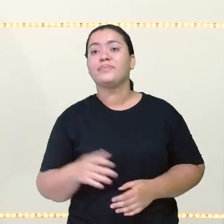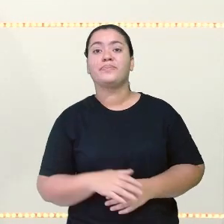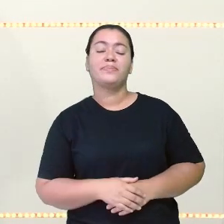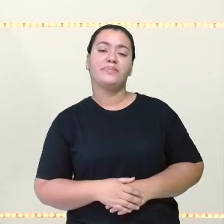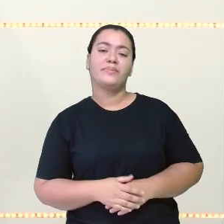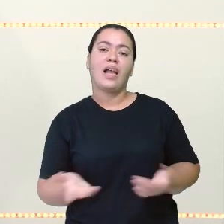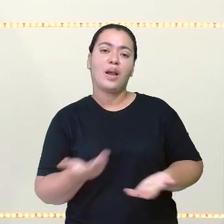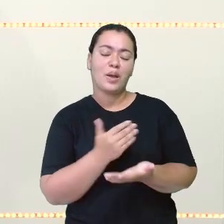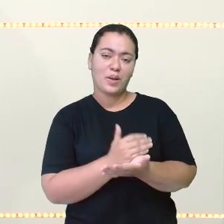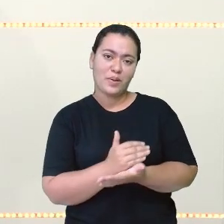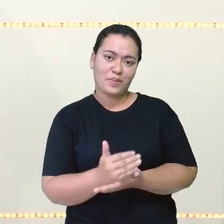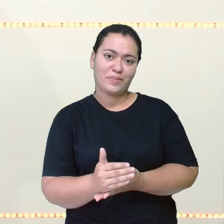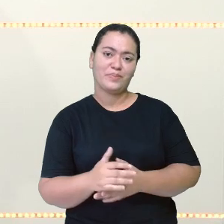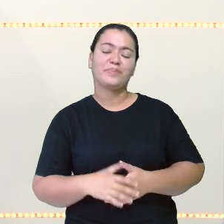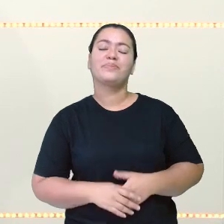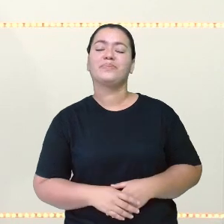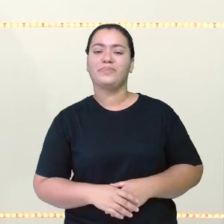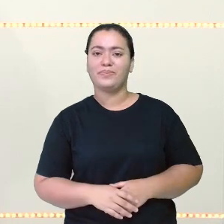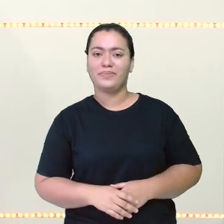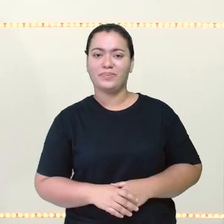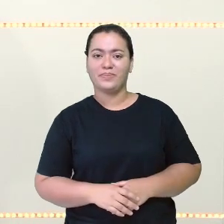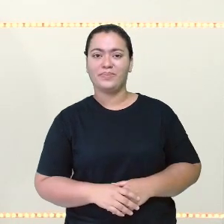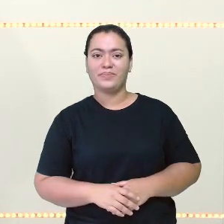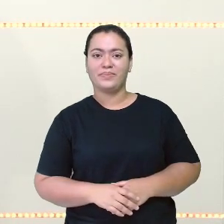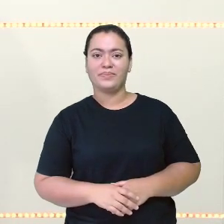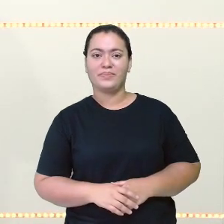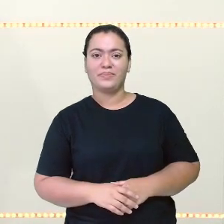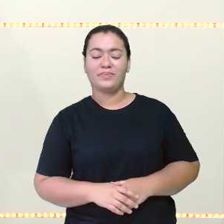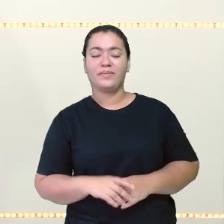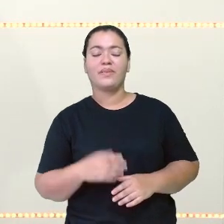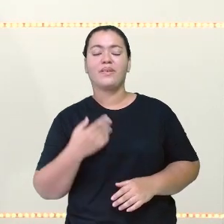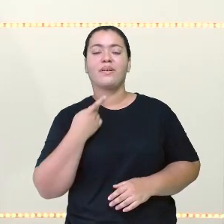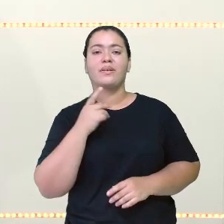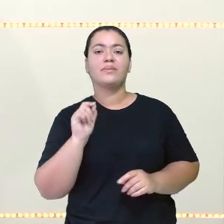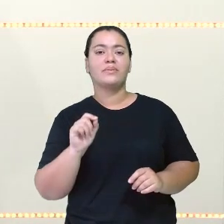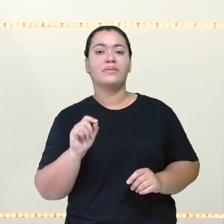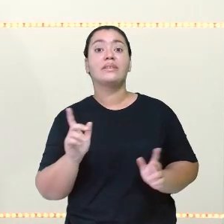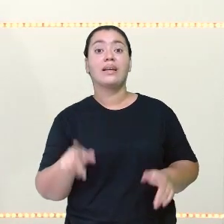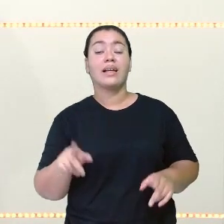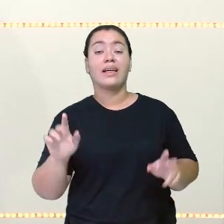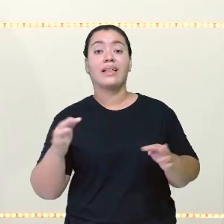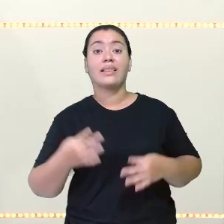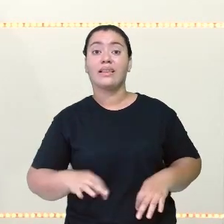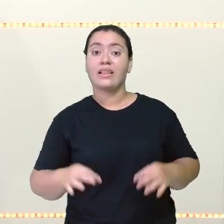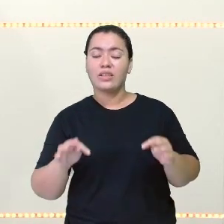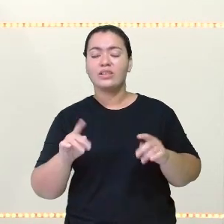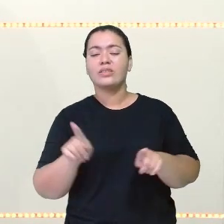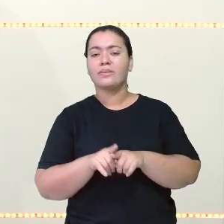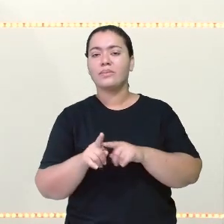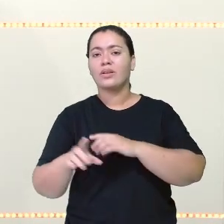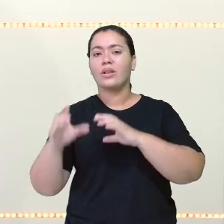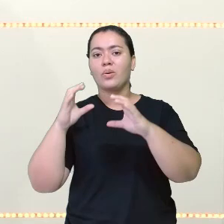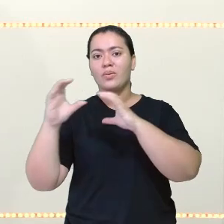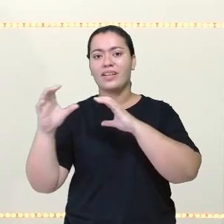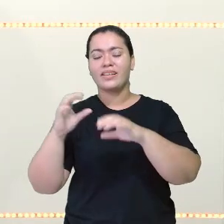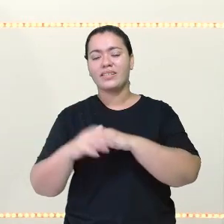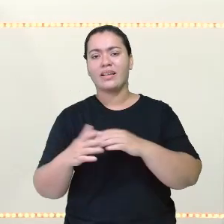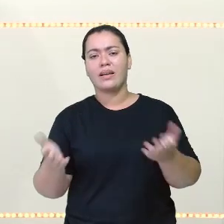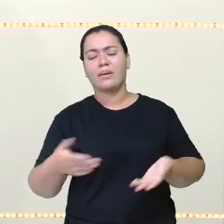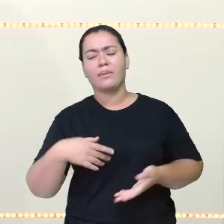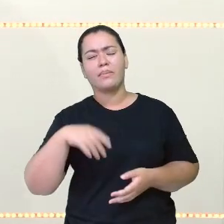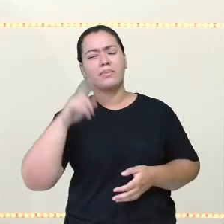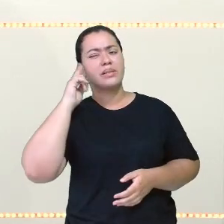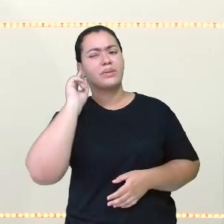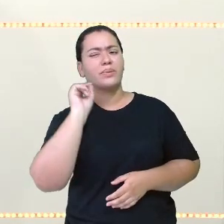começar aqui a nossa aula falando sobre isso. Então, a gente vai pensar o